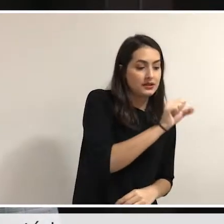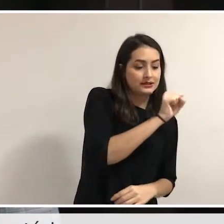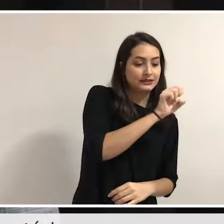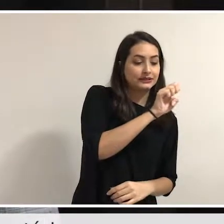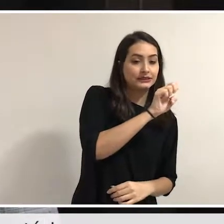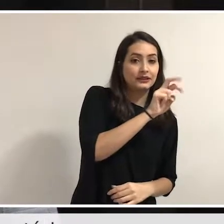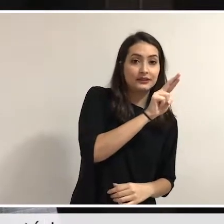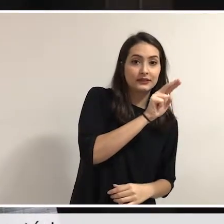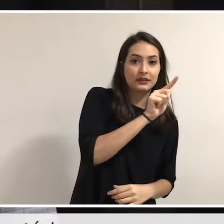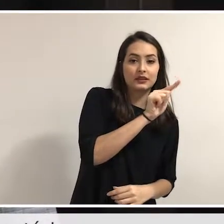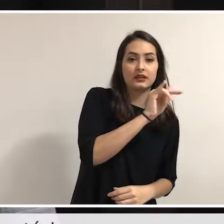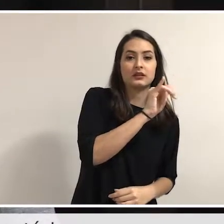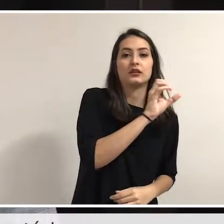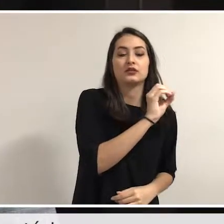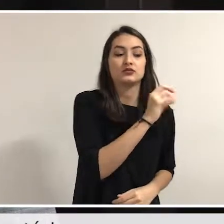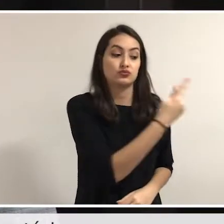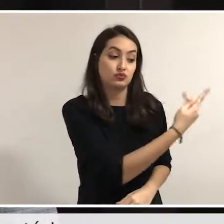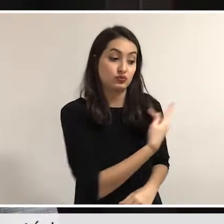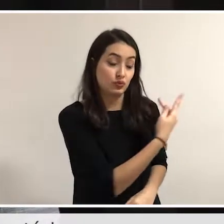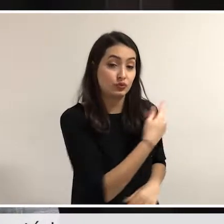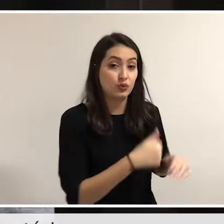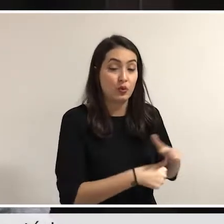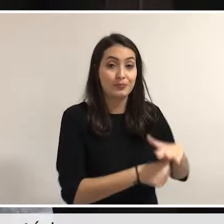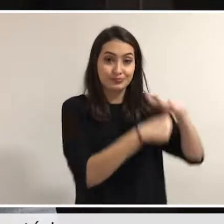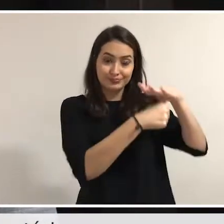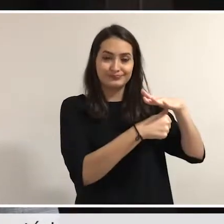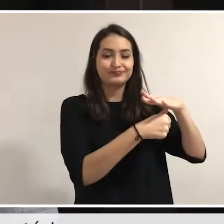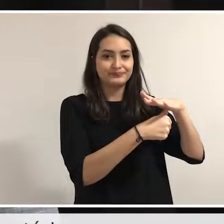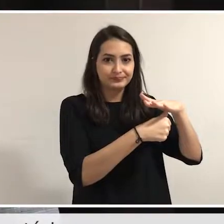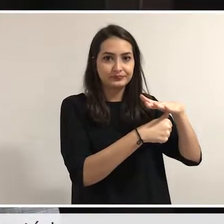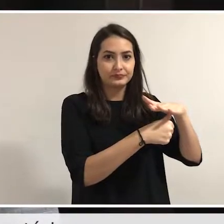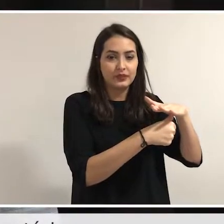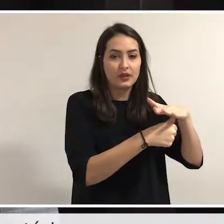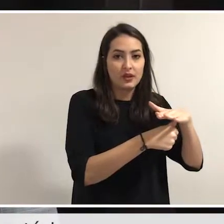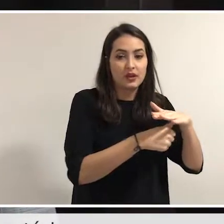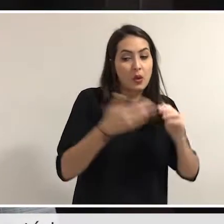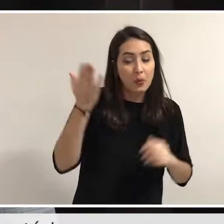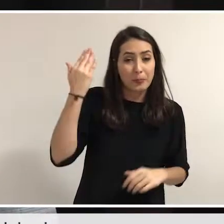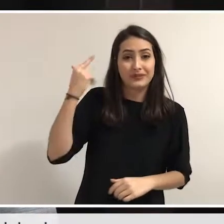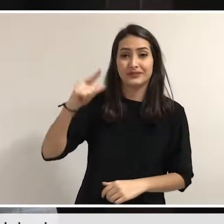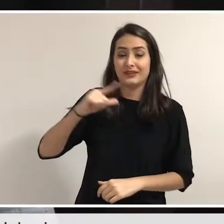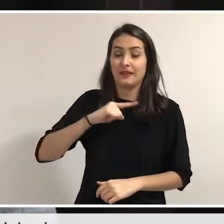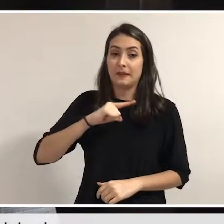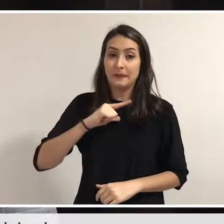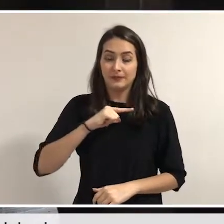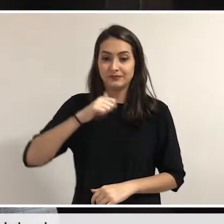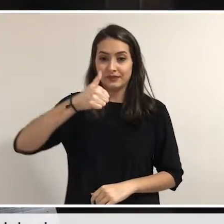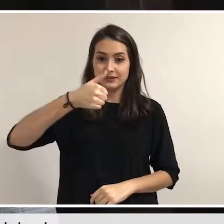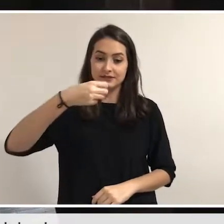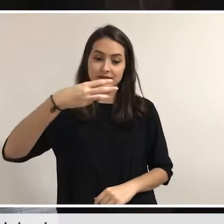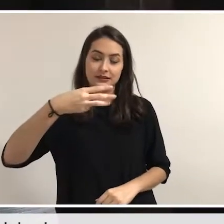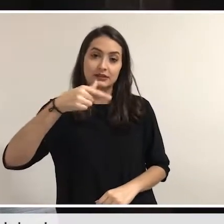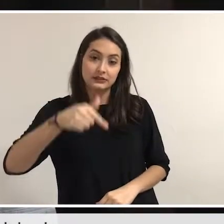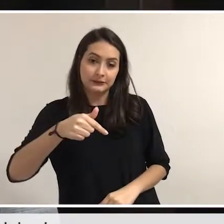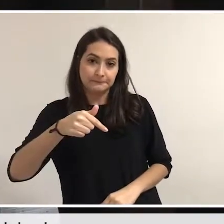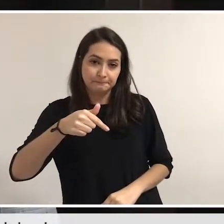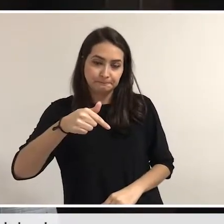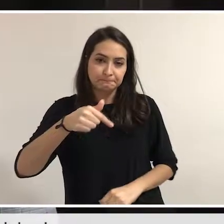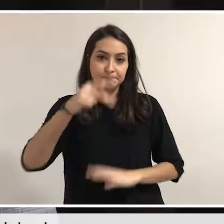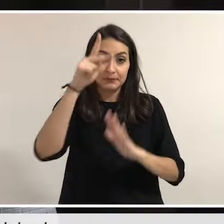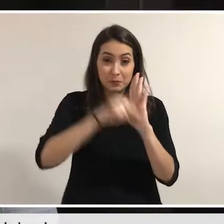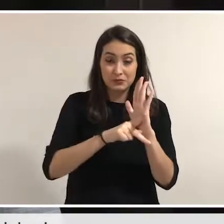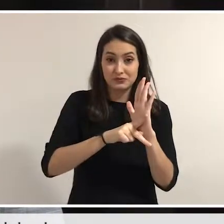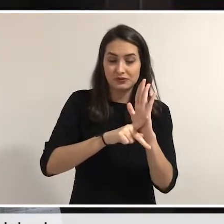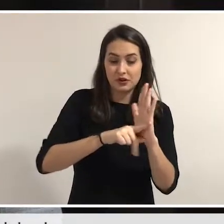uma situação orçamentária e financeira bastante complexa que necessitou de atenção especial para que pudéssemos reequilibrar a